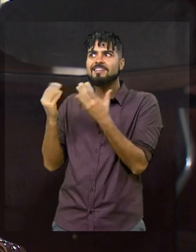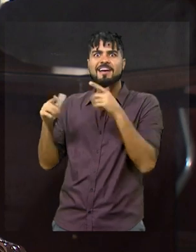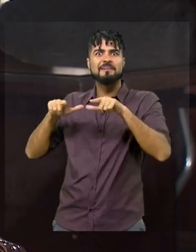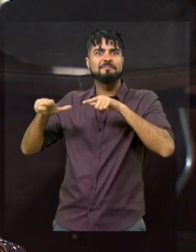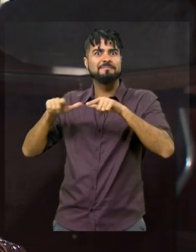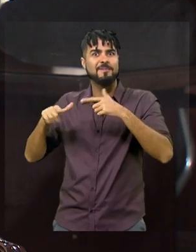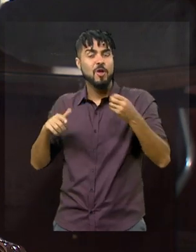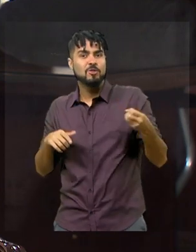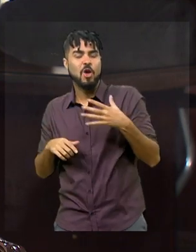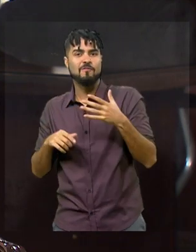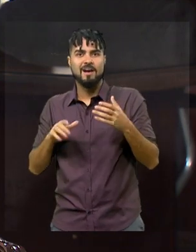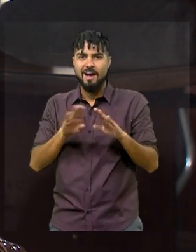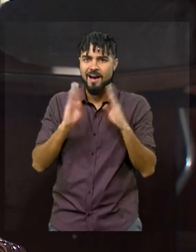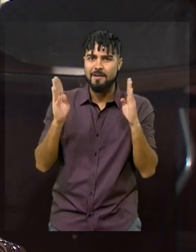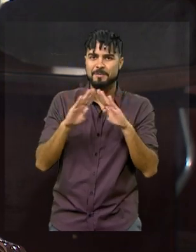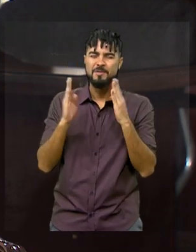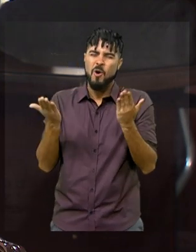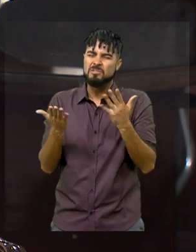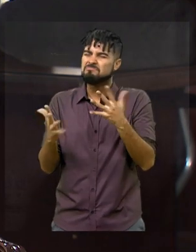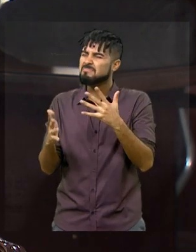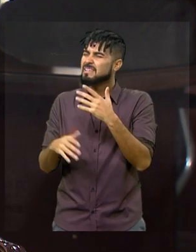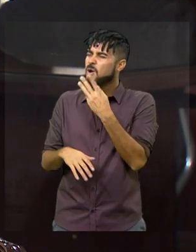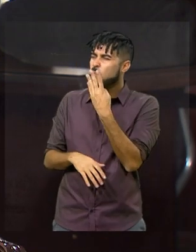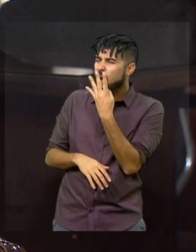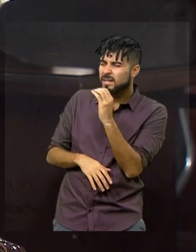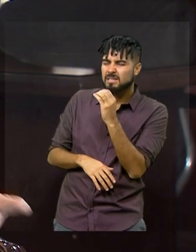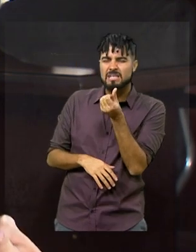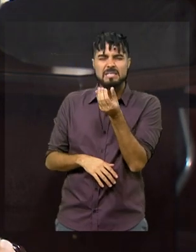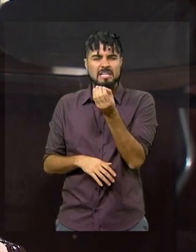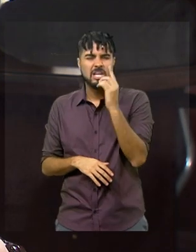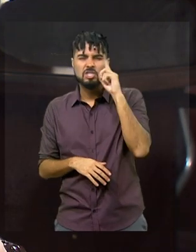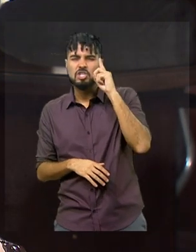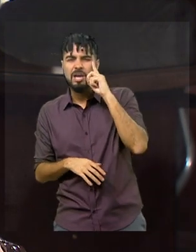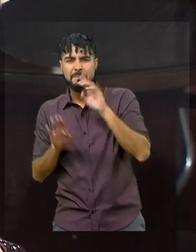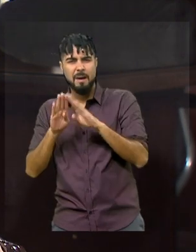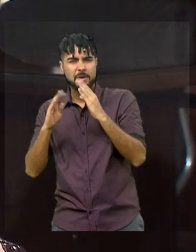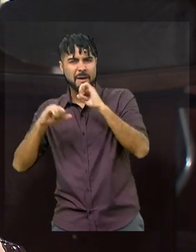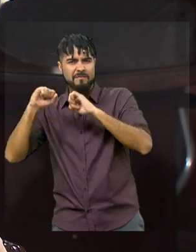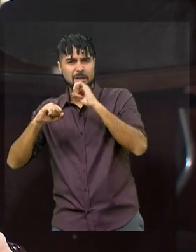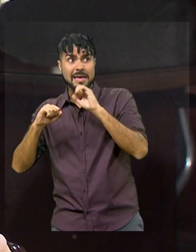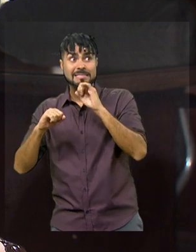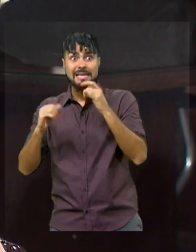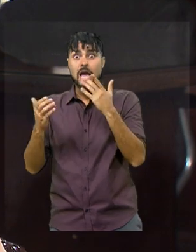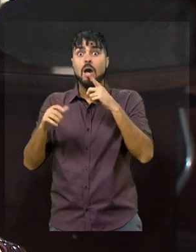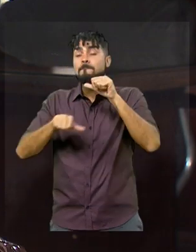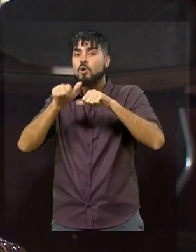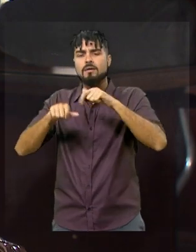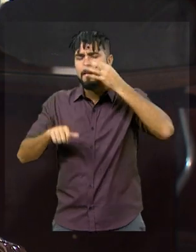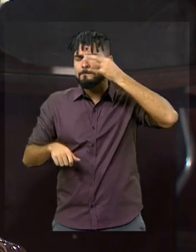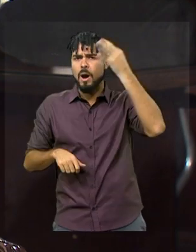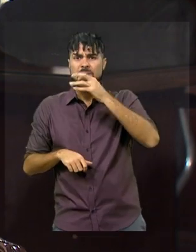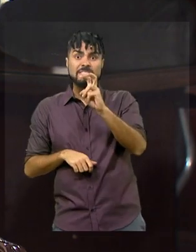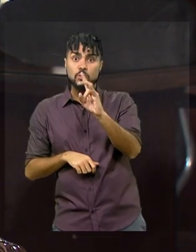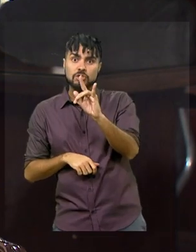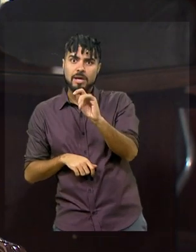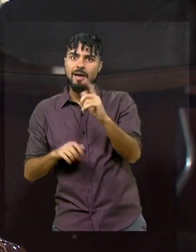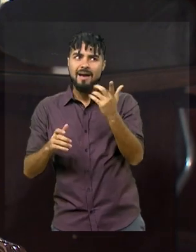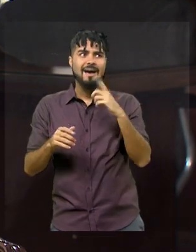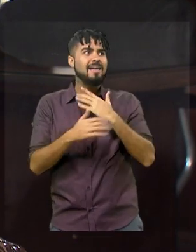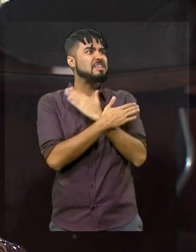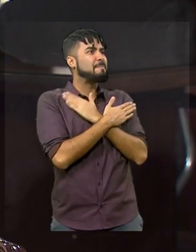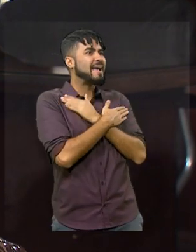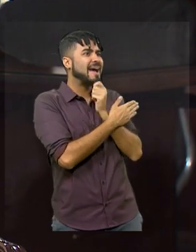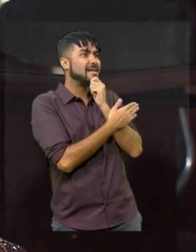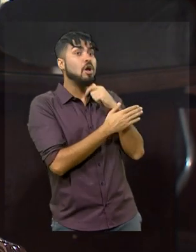ele leva hoje de 60, 40, 60 dias para abrir uma firma, se ele vai poder abrir em cinco dias, esse trabalhador que estava